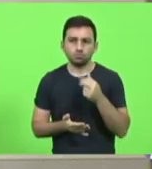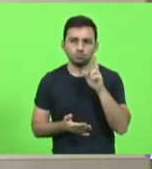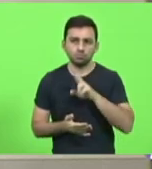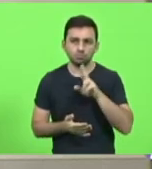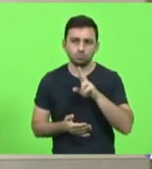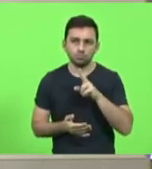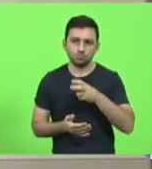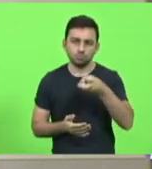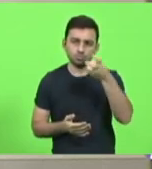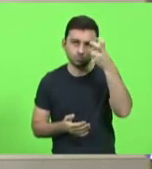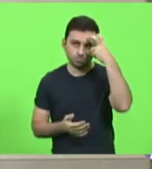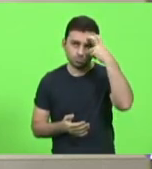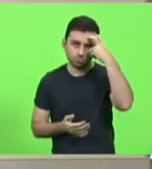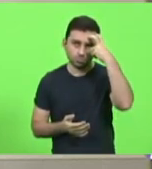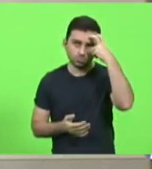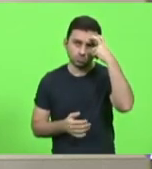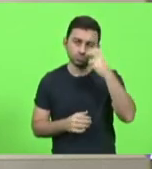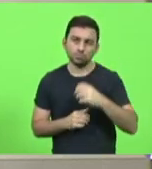cultural